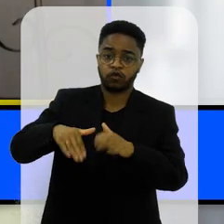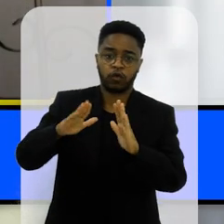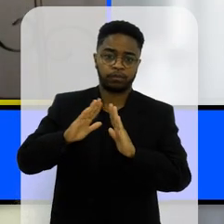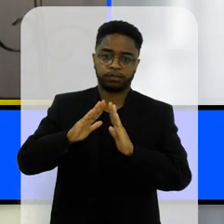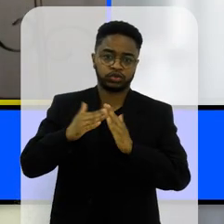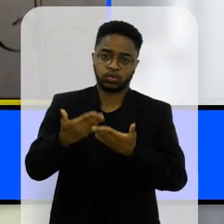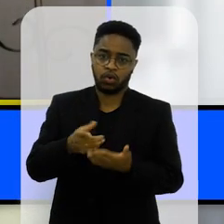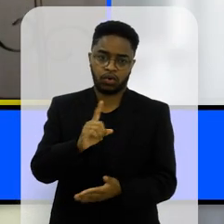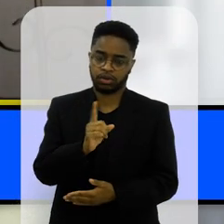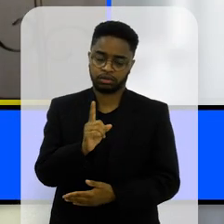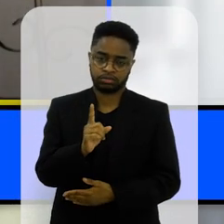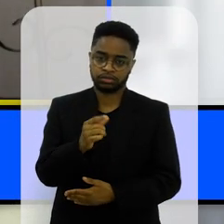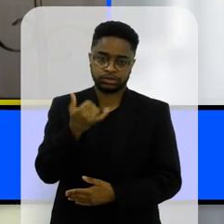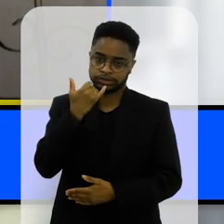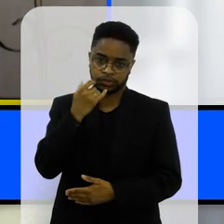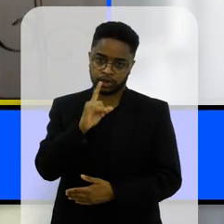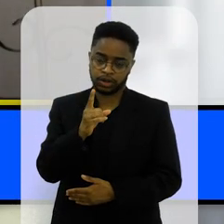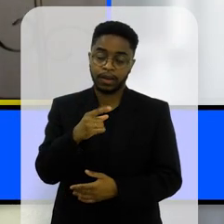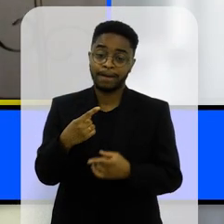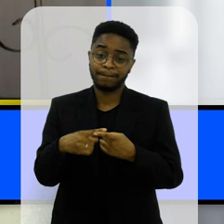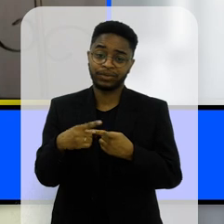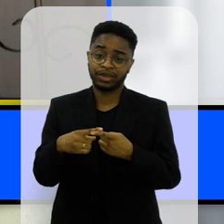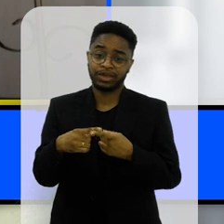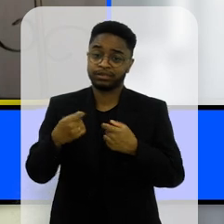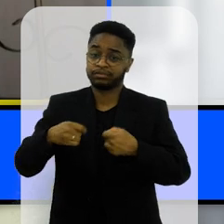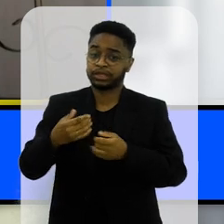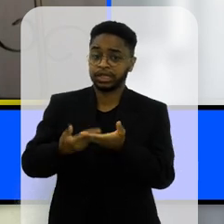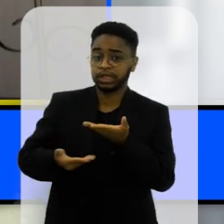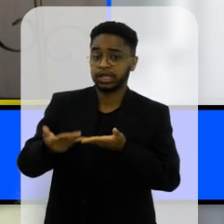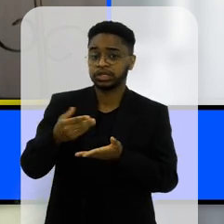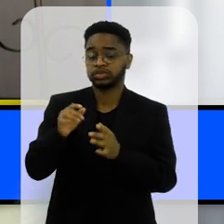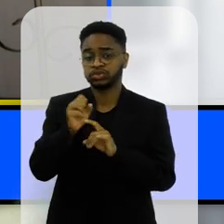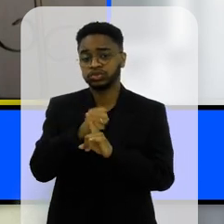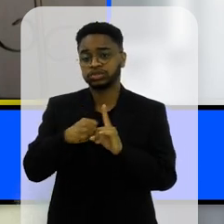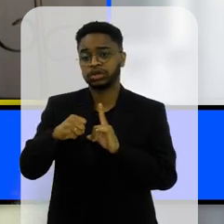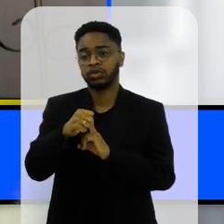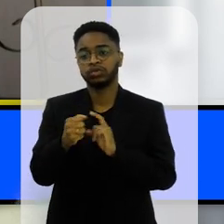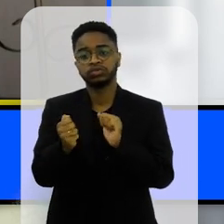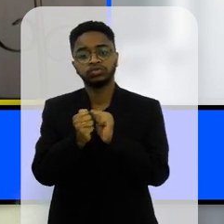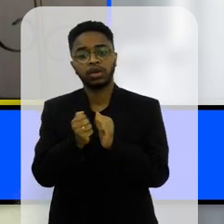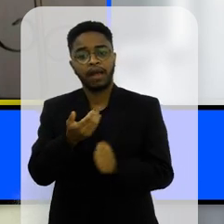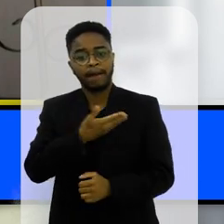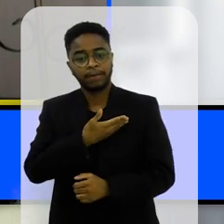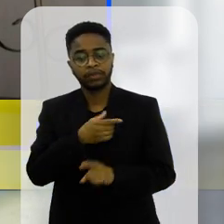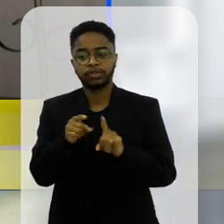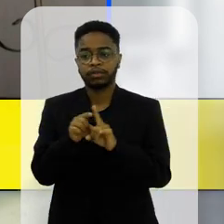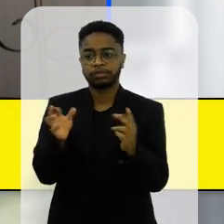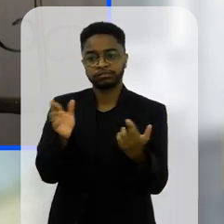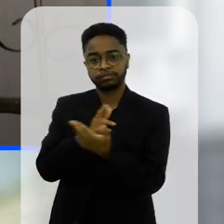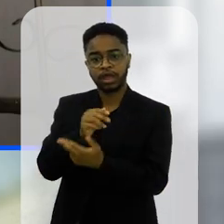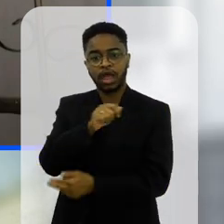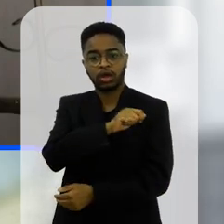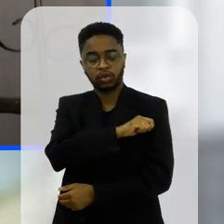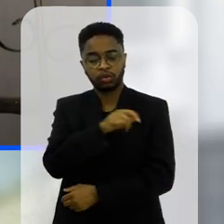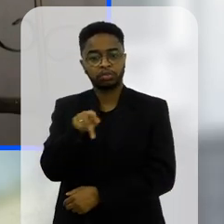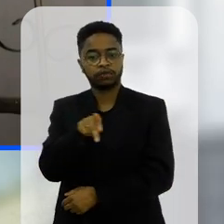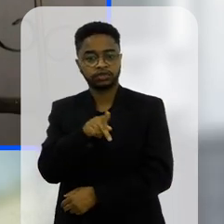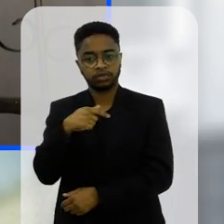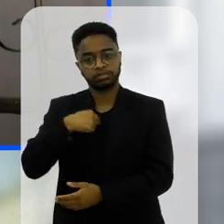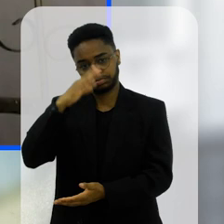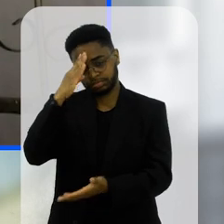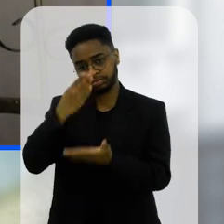de levar o aparelho para a escola até porque essa necessidade da interação social com os amigos relação com aluno e professor eu acho muito